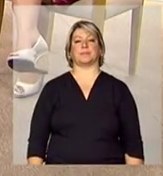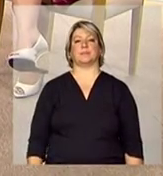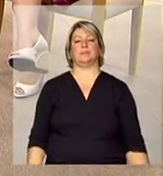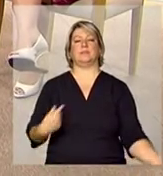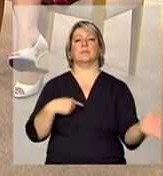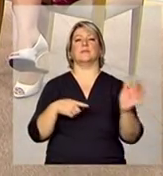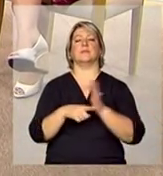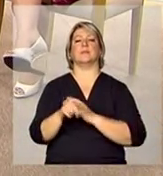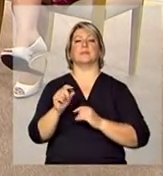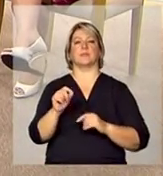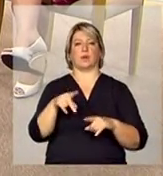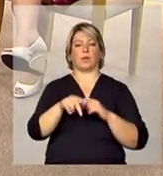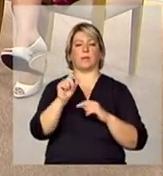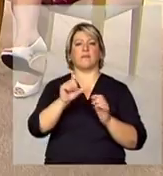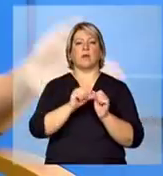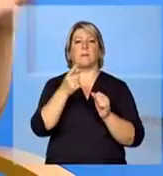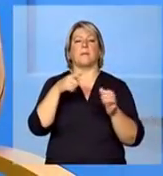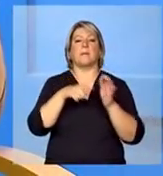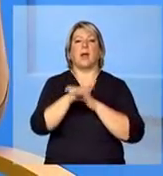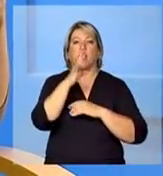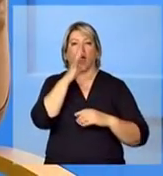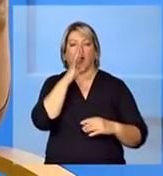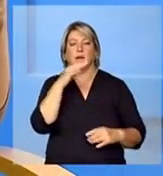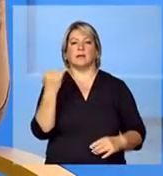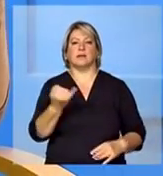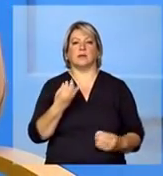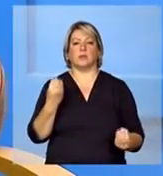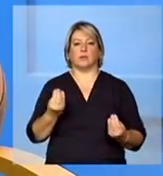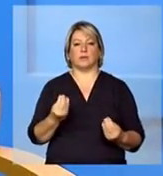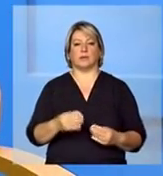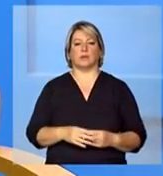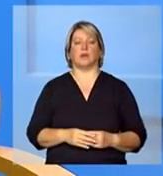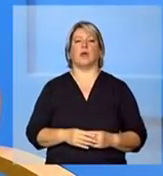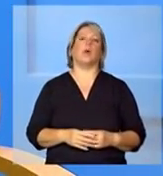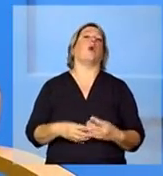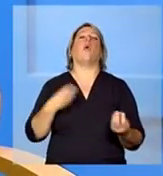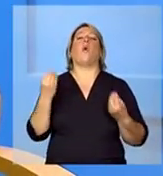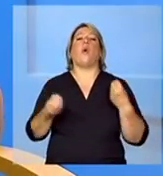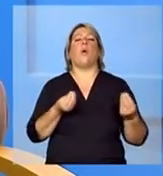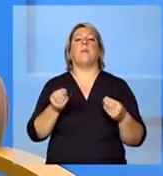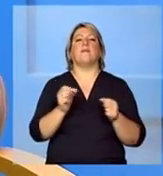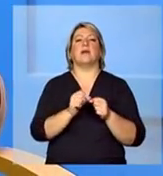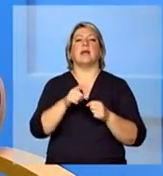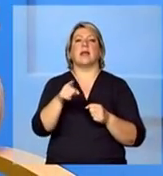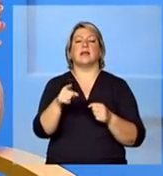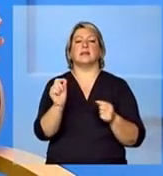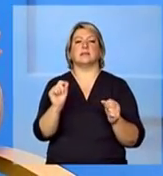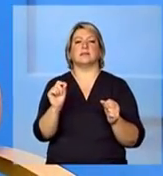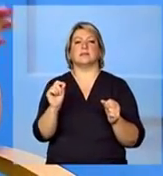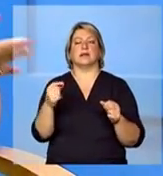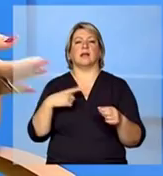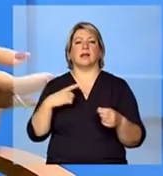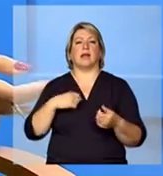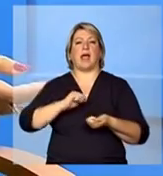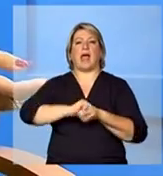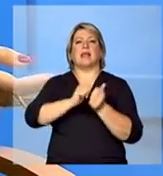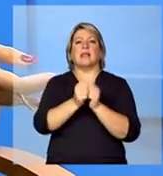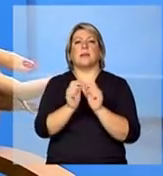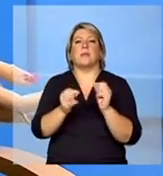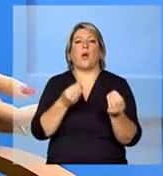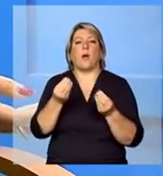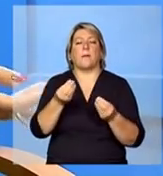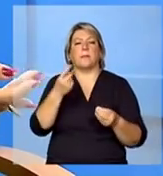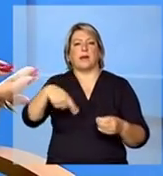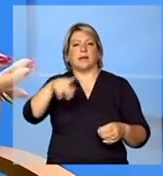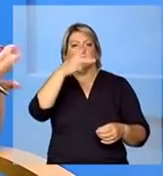eu só te interromper e fazer uma pergunta que eu acho interessante como é está sendo essa adaptação dessas pessoas que estão indo já estão indo para essas